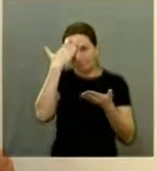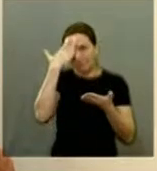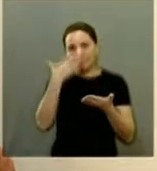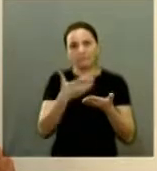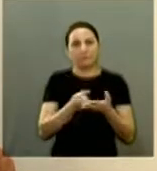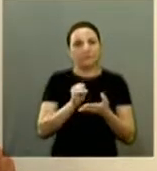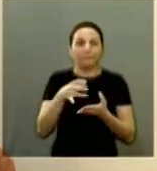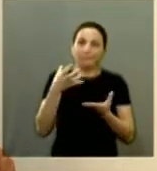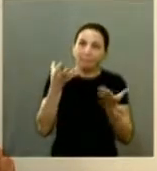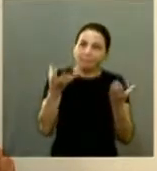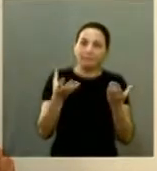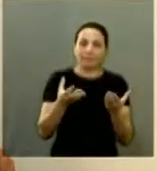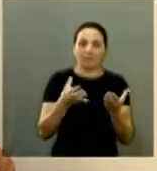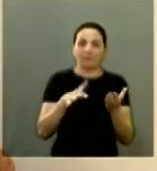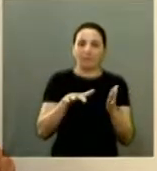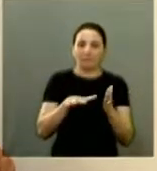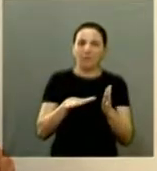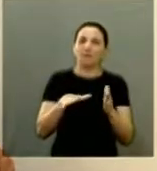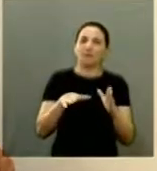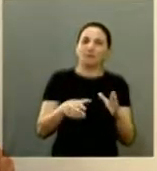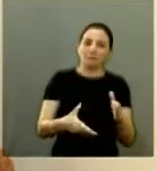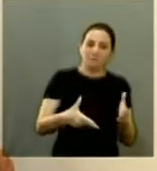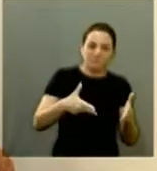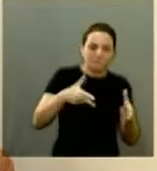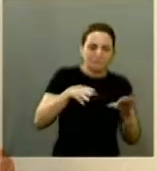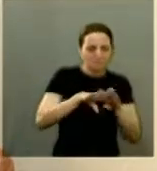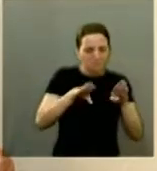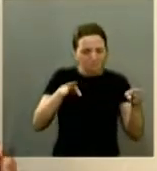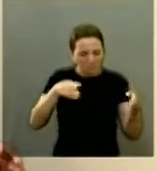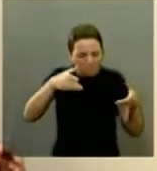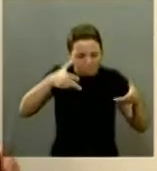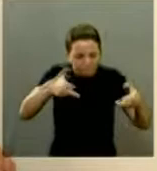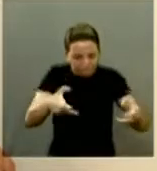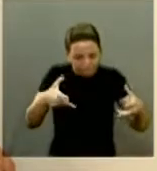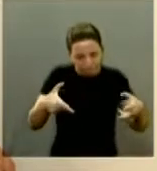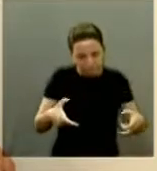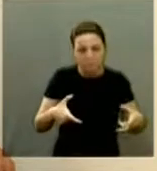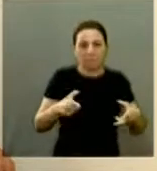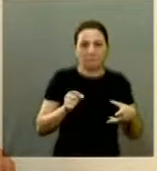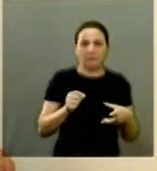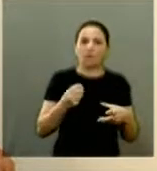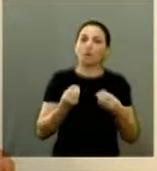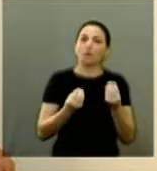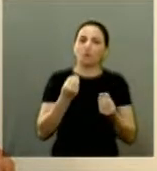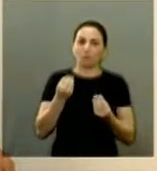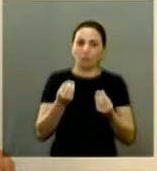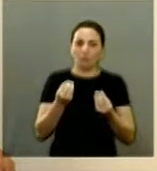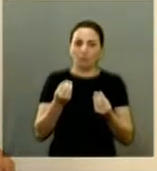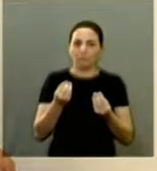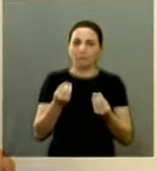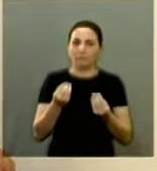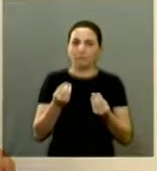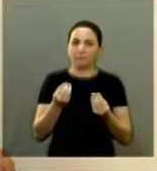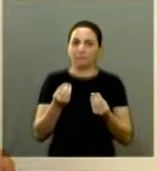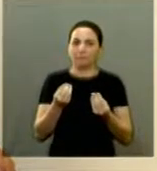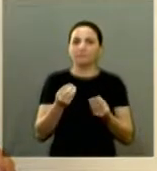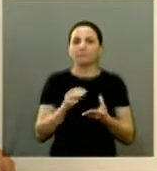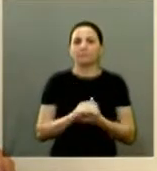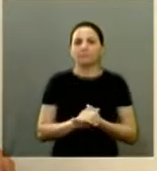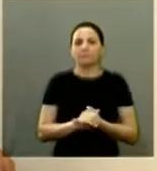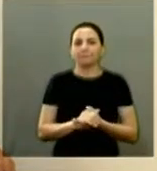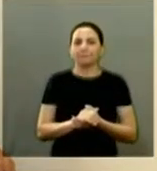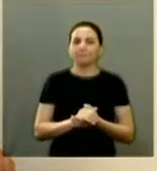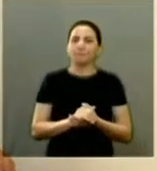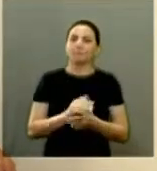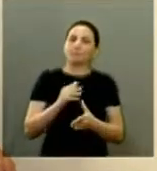Caica foi lá chumbou agora o palco no chão é o ponto que a gente chegou e que a população que